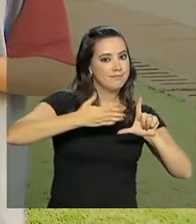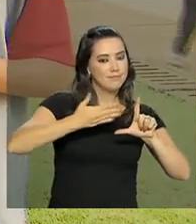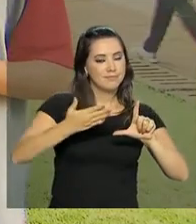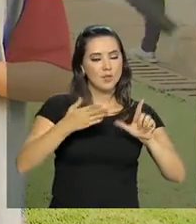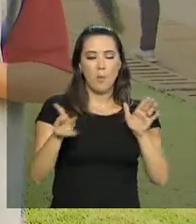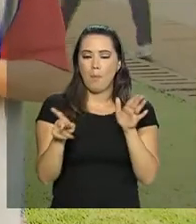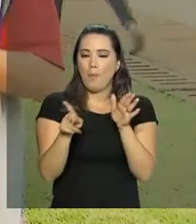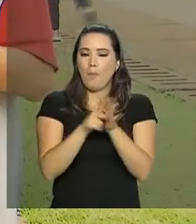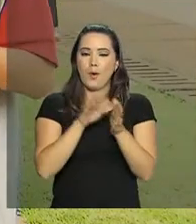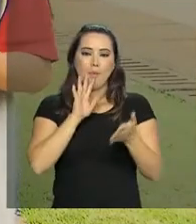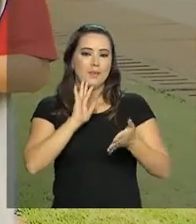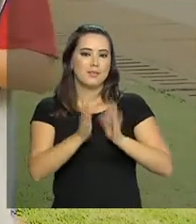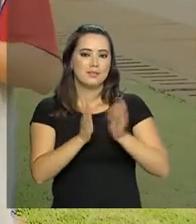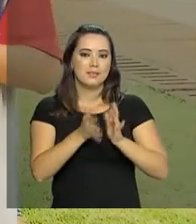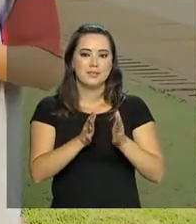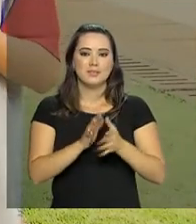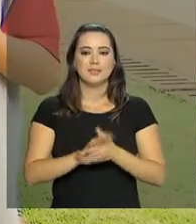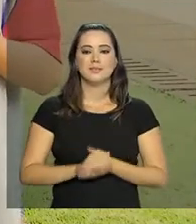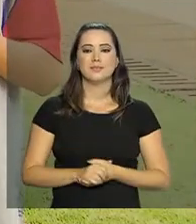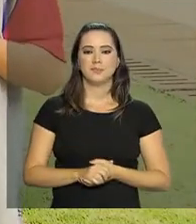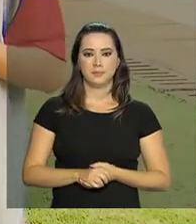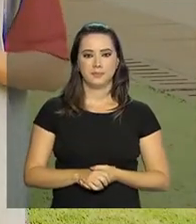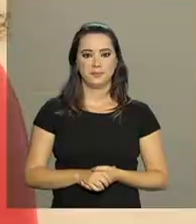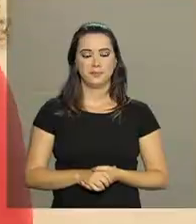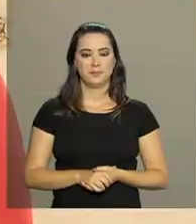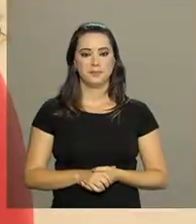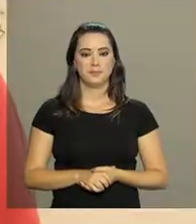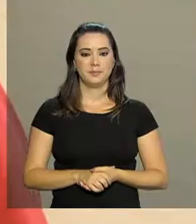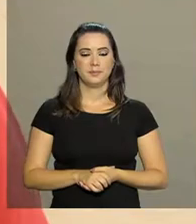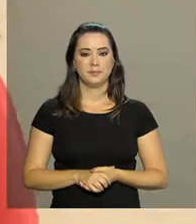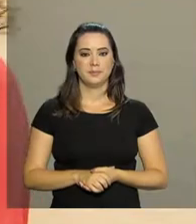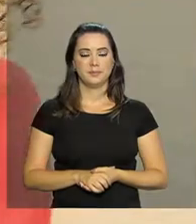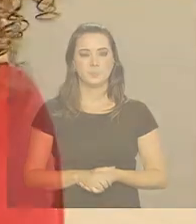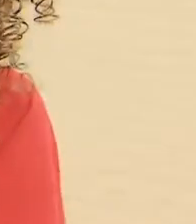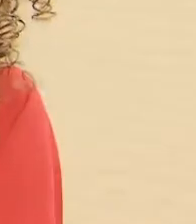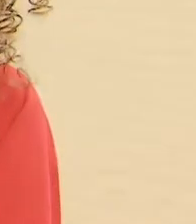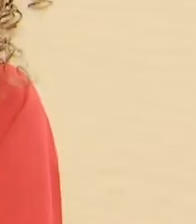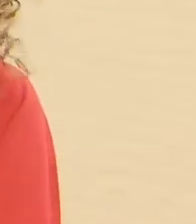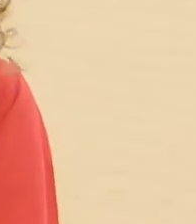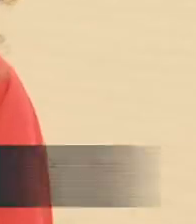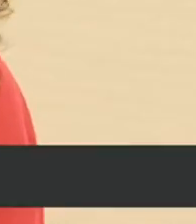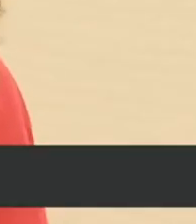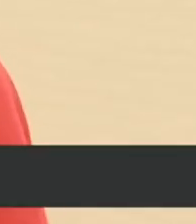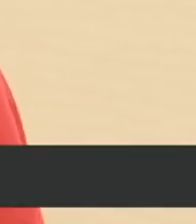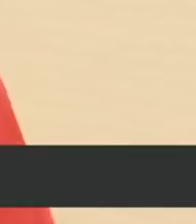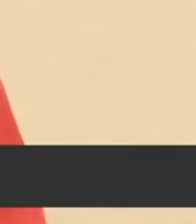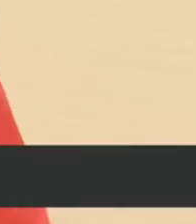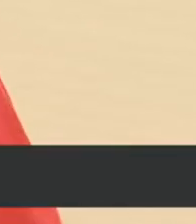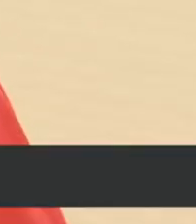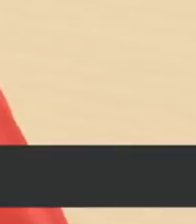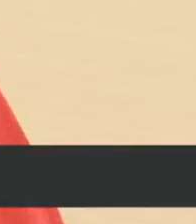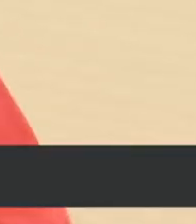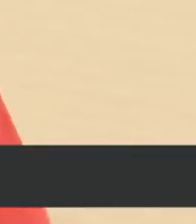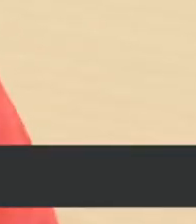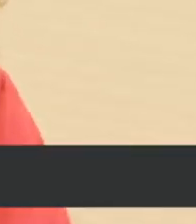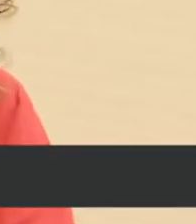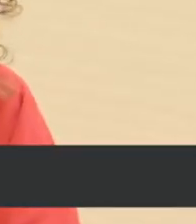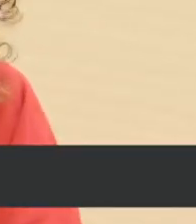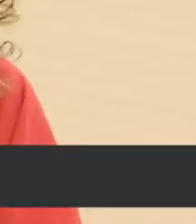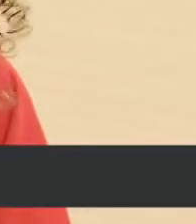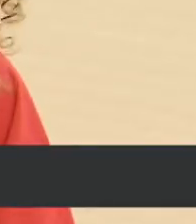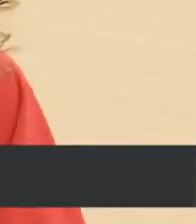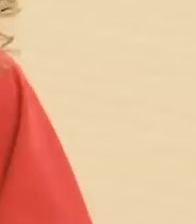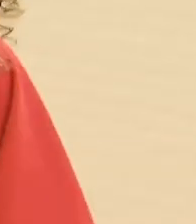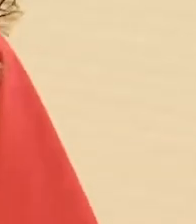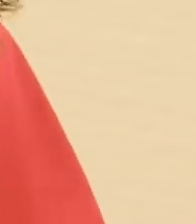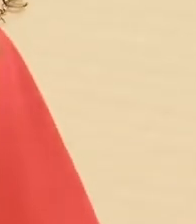língua natural, a brasileira de sinais. Eu me sinto pronta, tenho estudado e já tenho experiência do ano passado, 2017, que eu vi